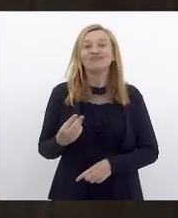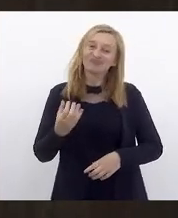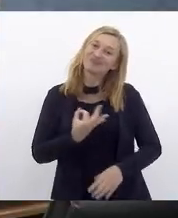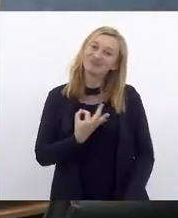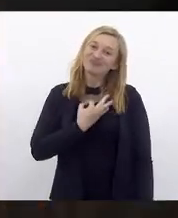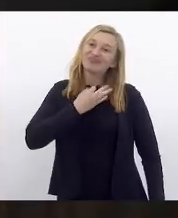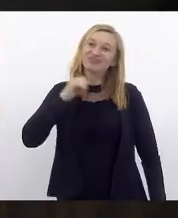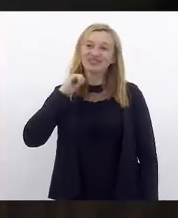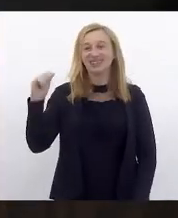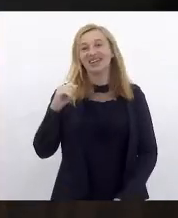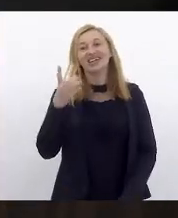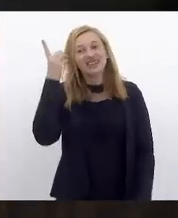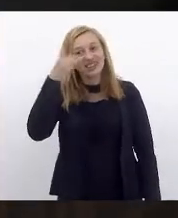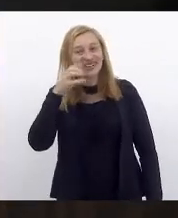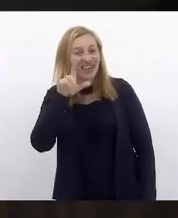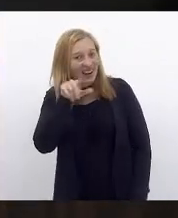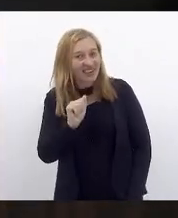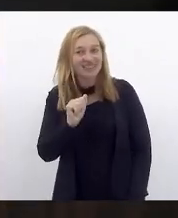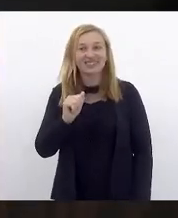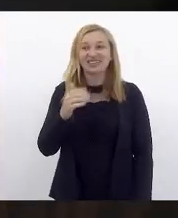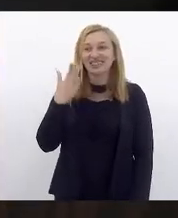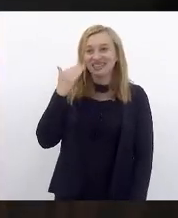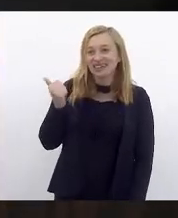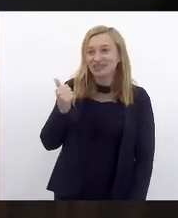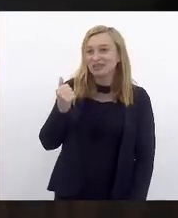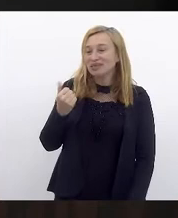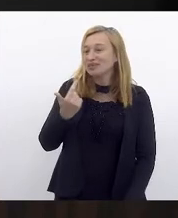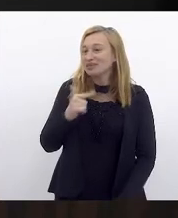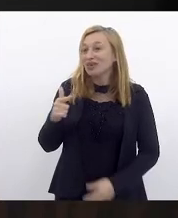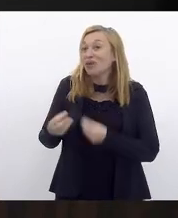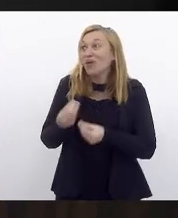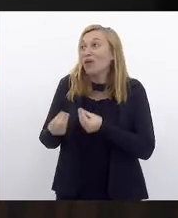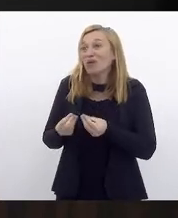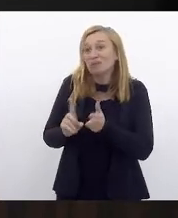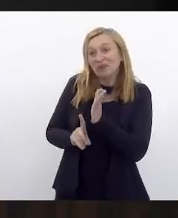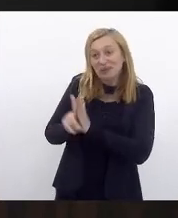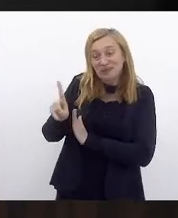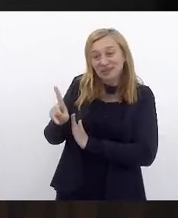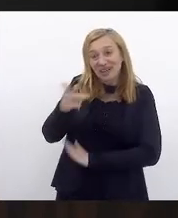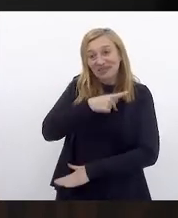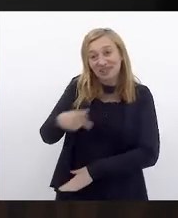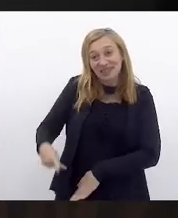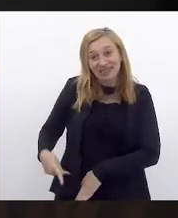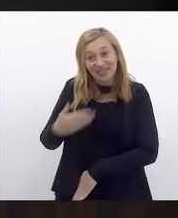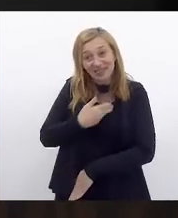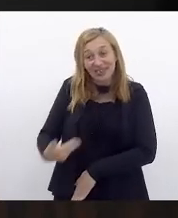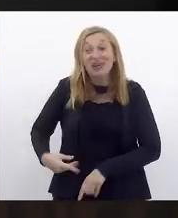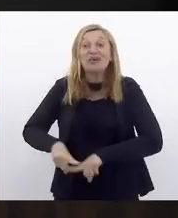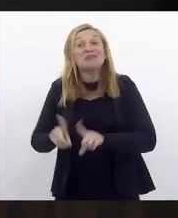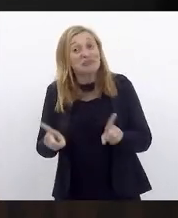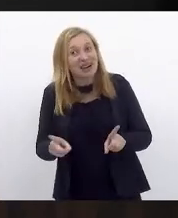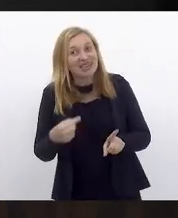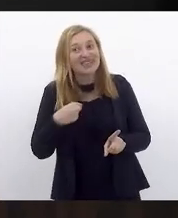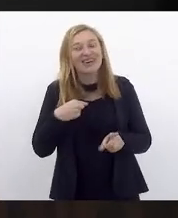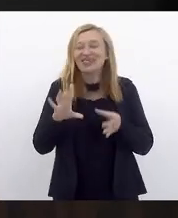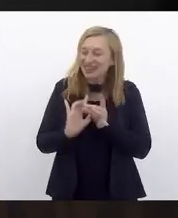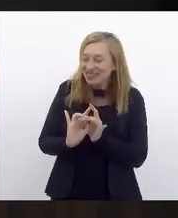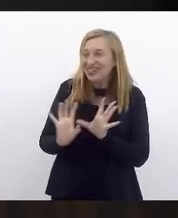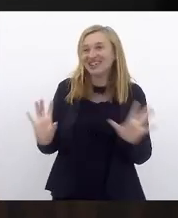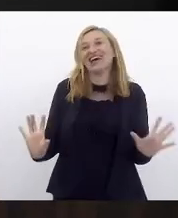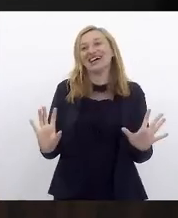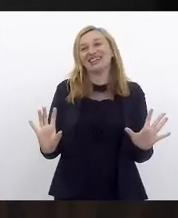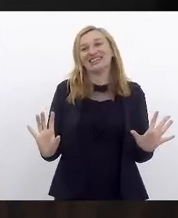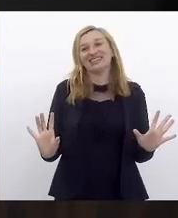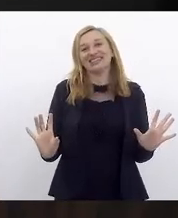Tiradentes. Deputada Alana, a gente sabe que não tem como consultar o nosso presidente governador, mas eu tomo a liberdade